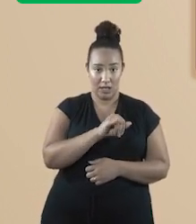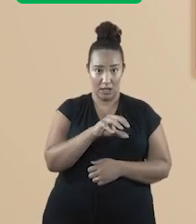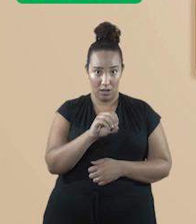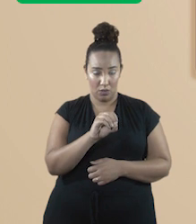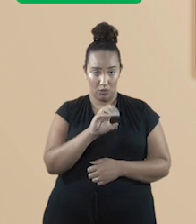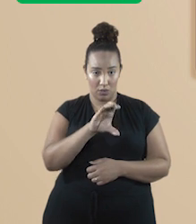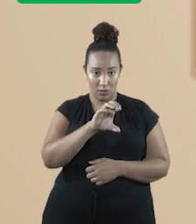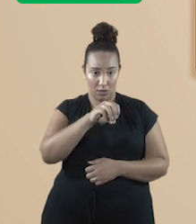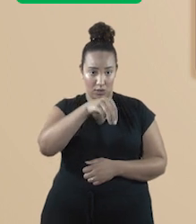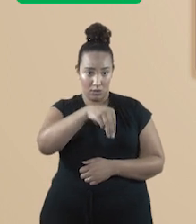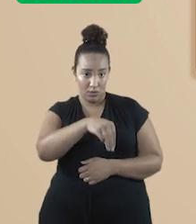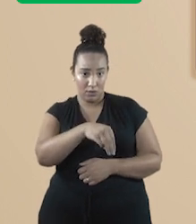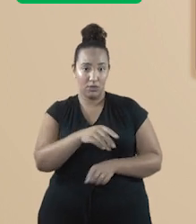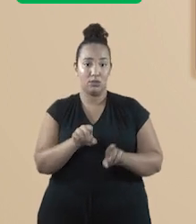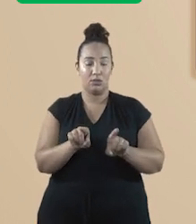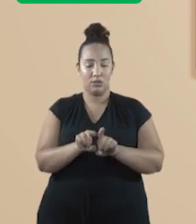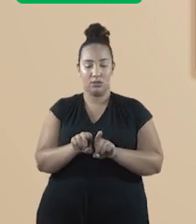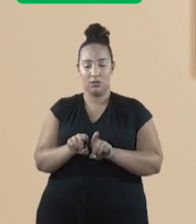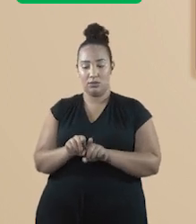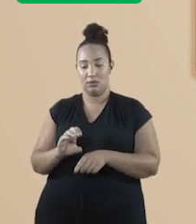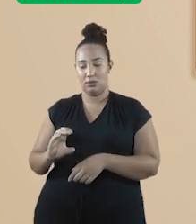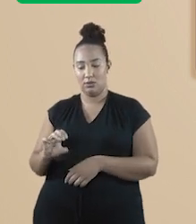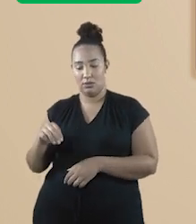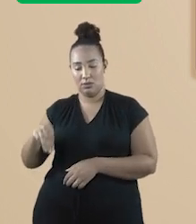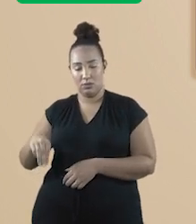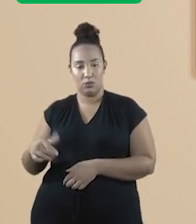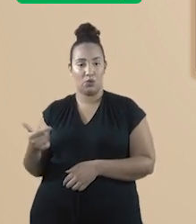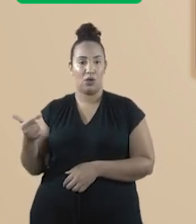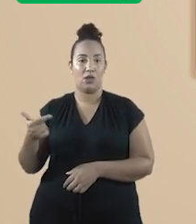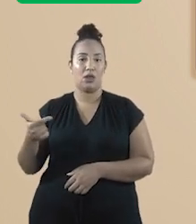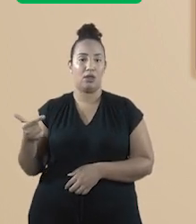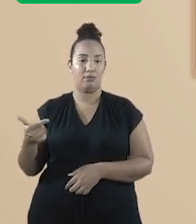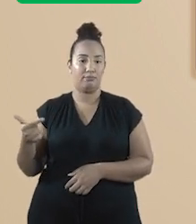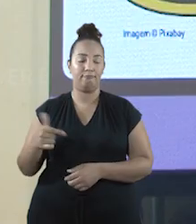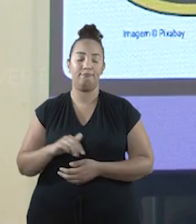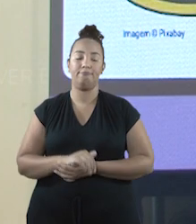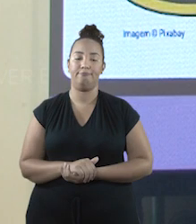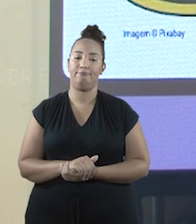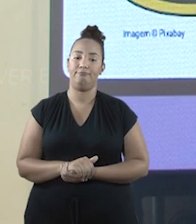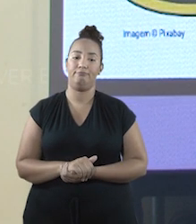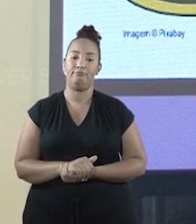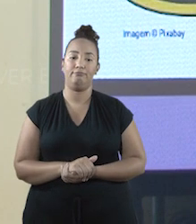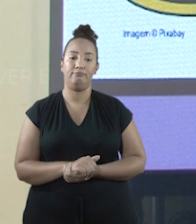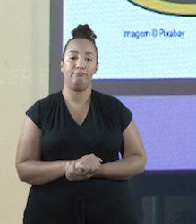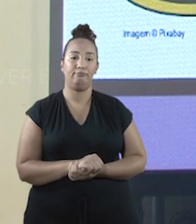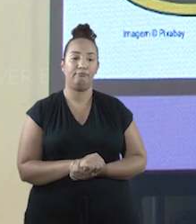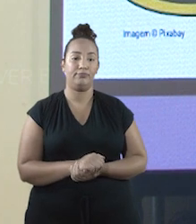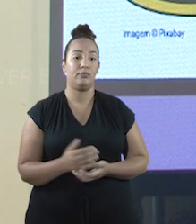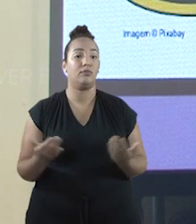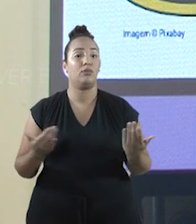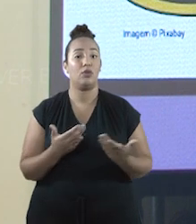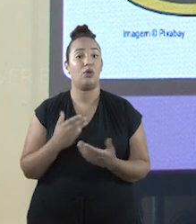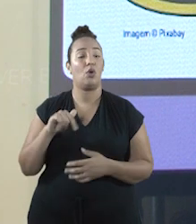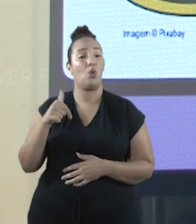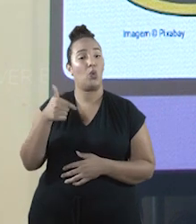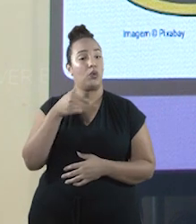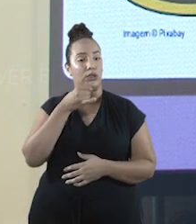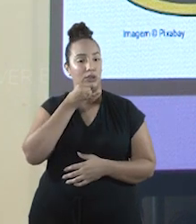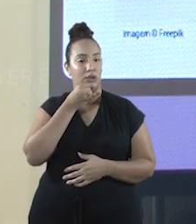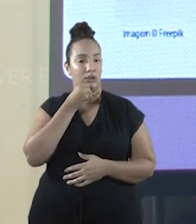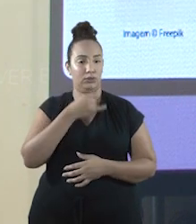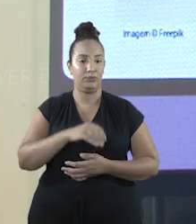a unidade será em centímetros quadrados. Agora, vamos para outro exemplo?